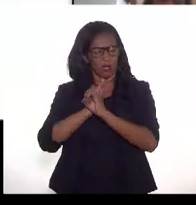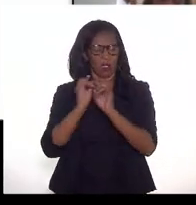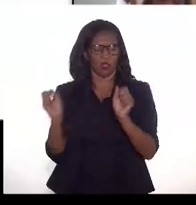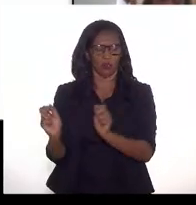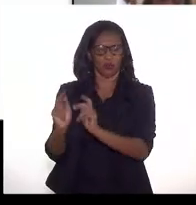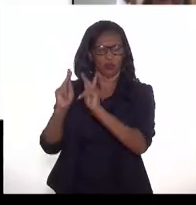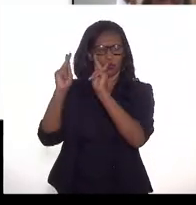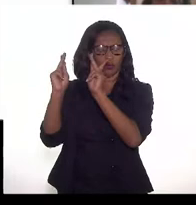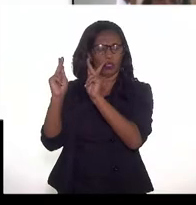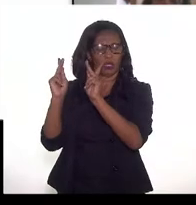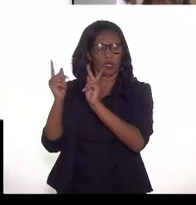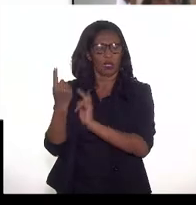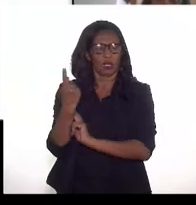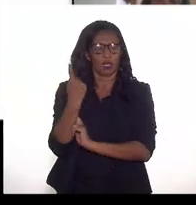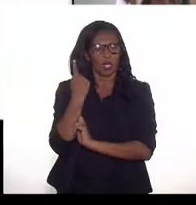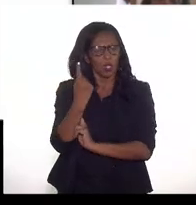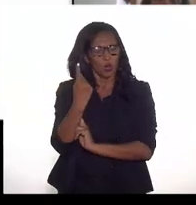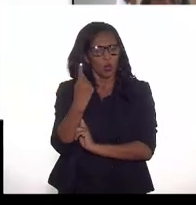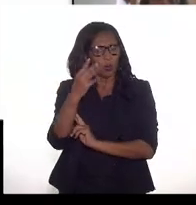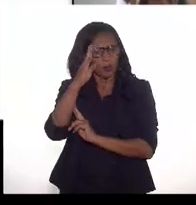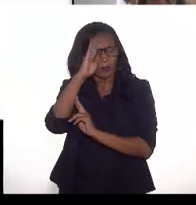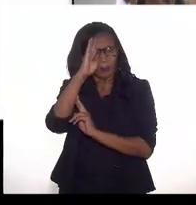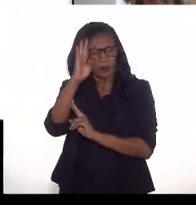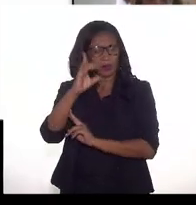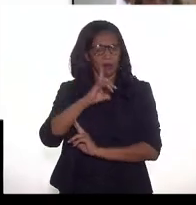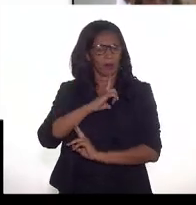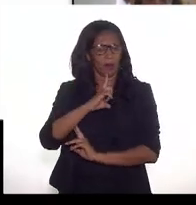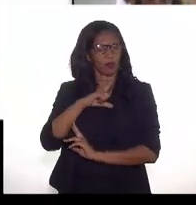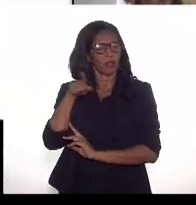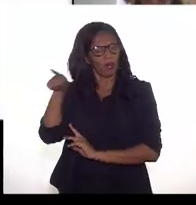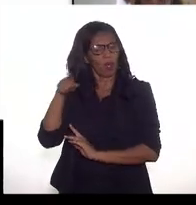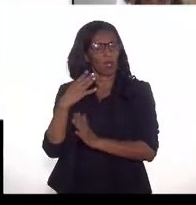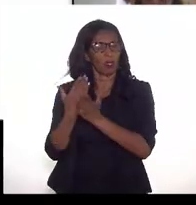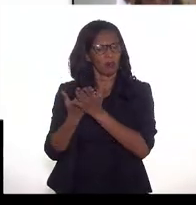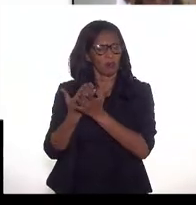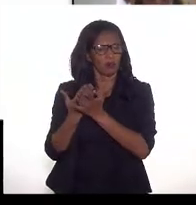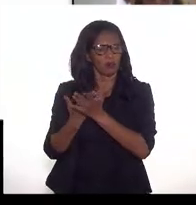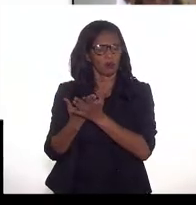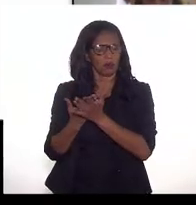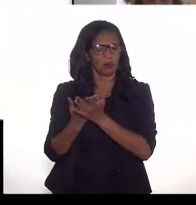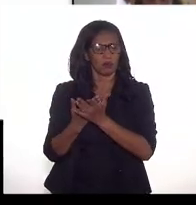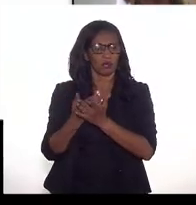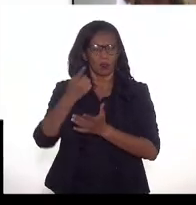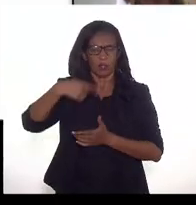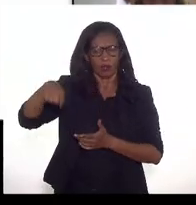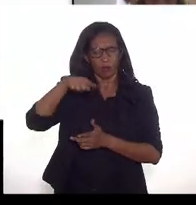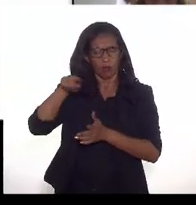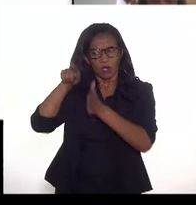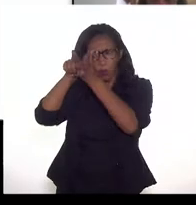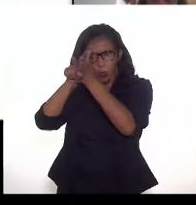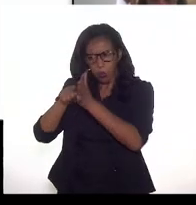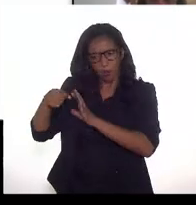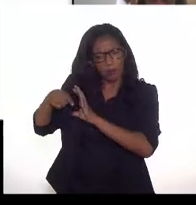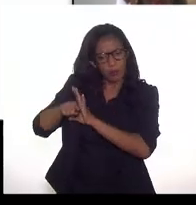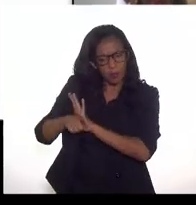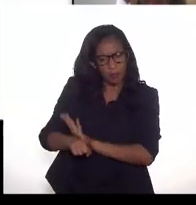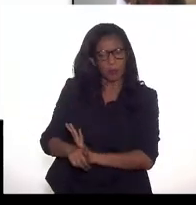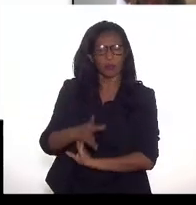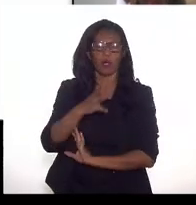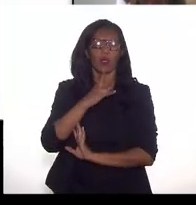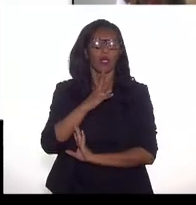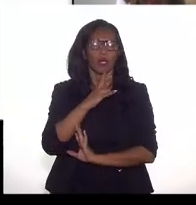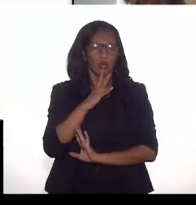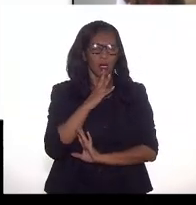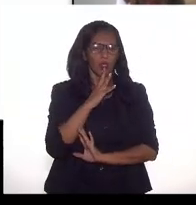algumas das informações que eu citei aqui estão lá no estudo. Então se vocês quiserem se aprofundar, por favor,